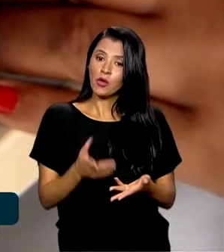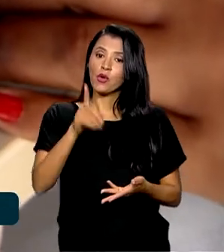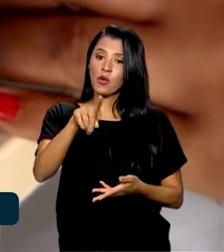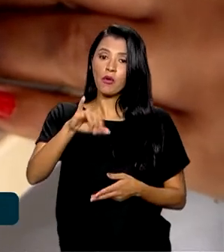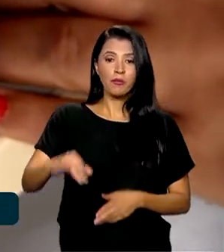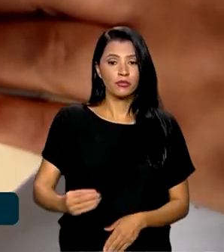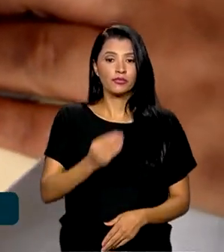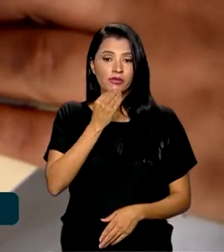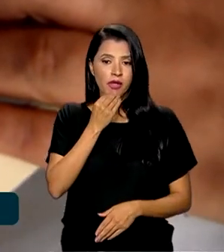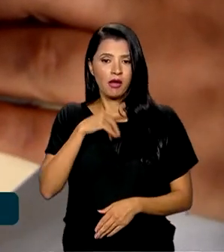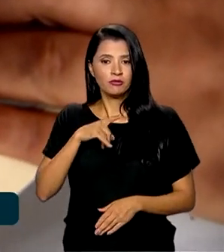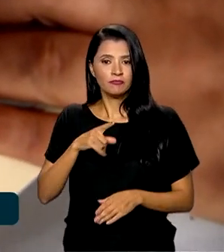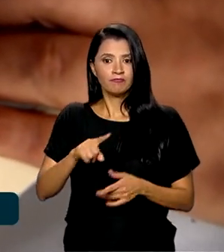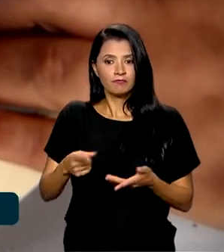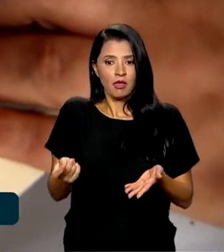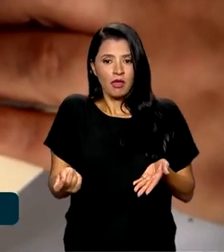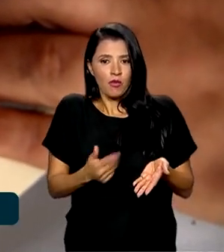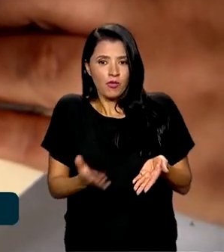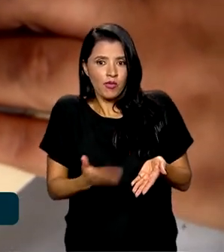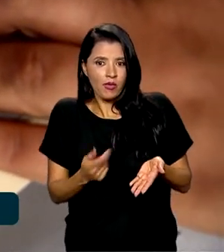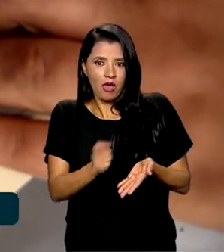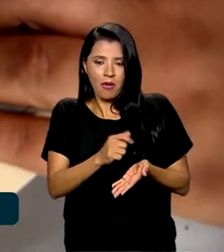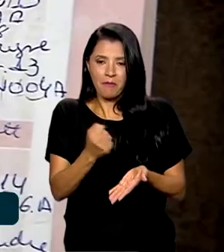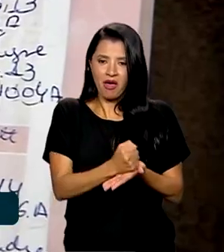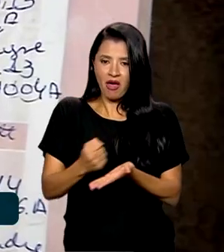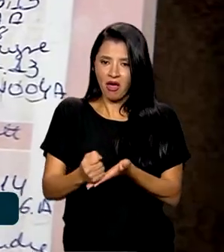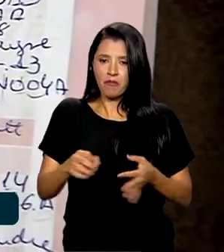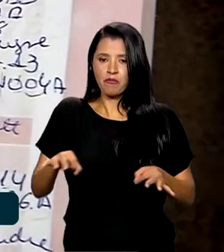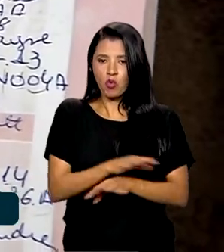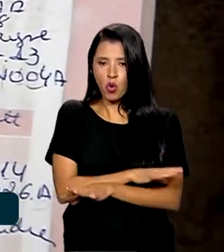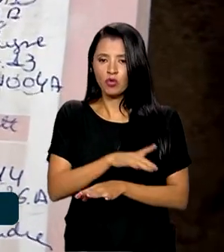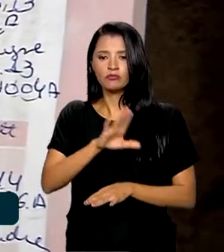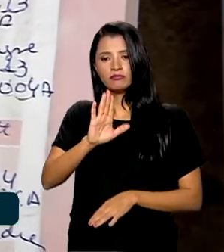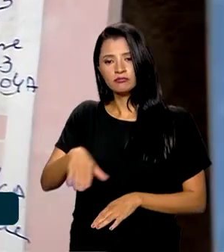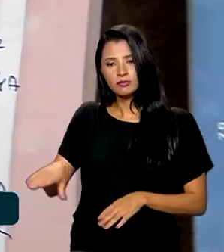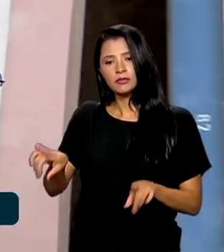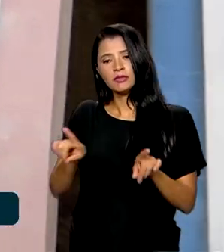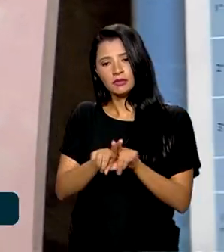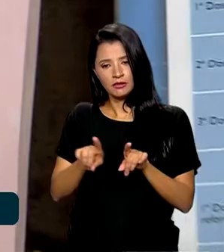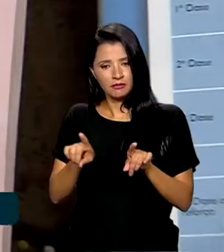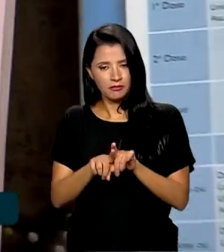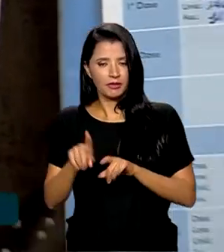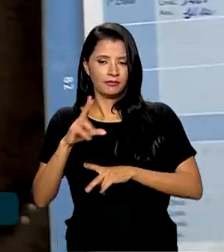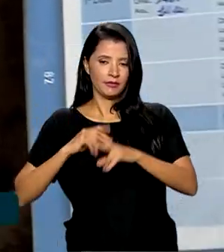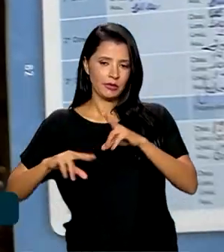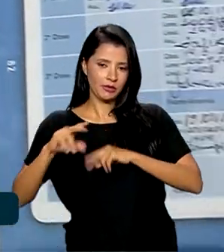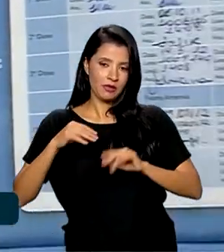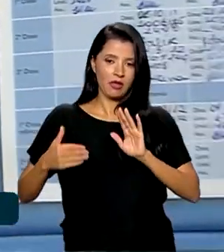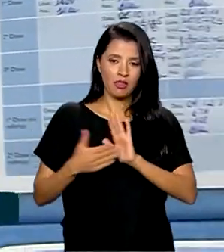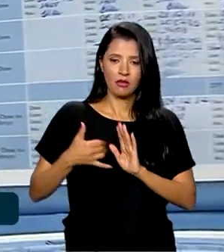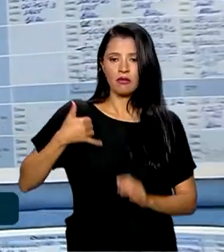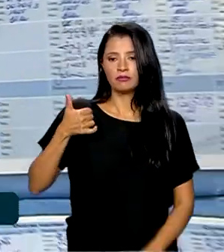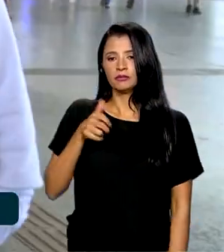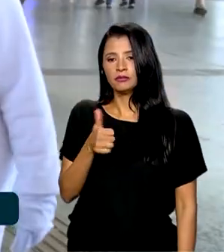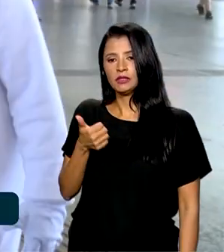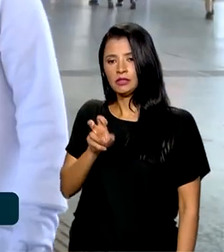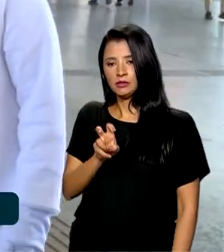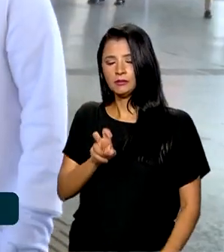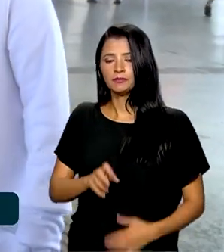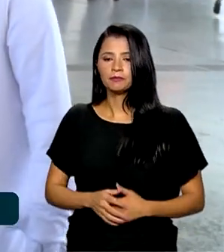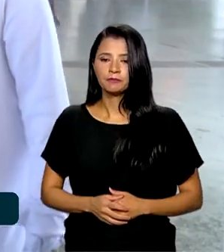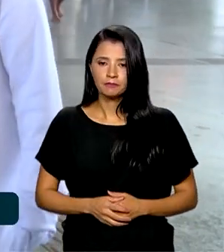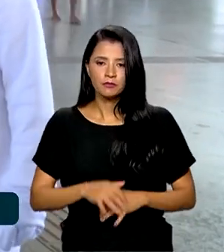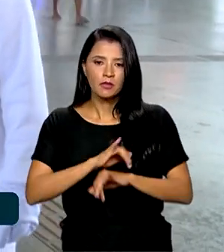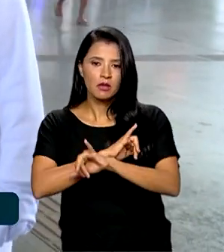oportunidade de atualizar a caderneta de vacinação de crianças e adolescentes de até 15 anos. A